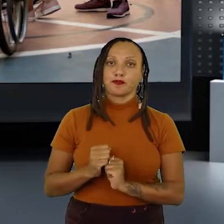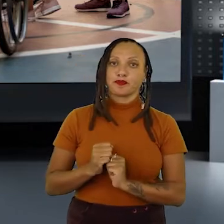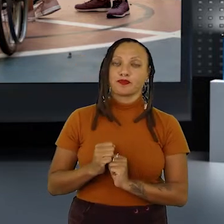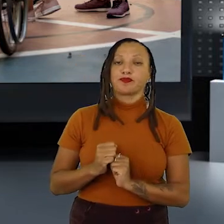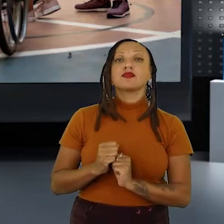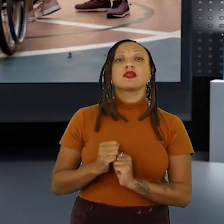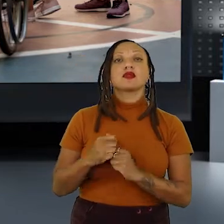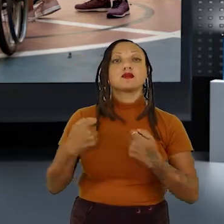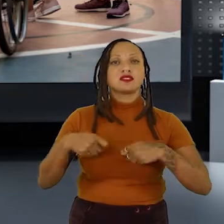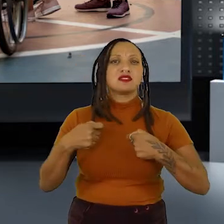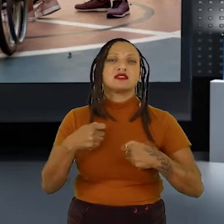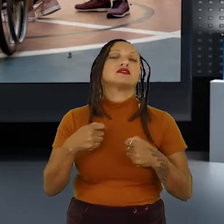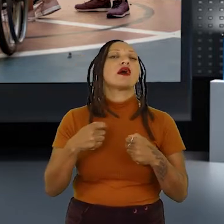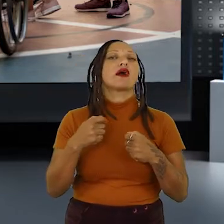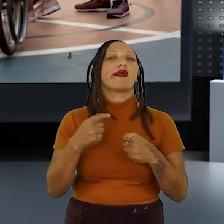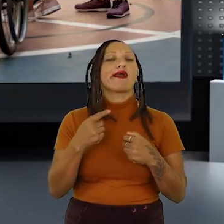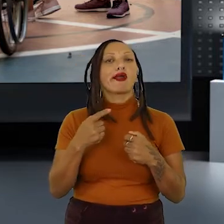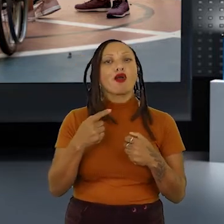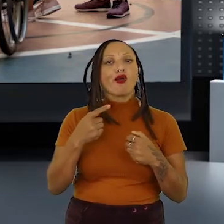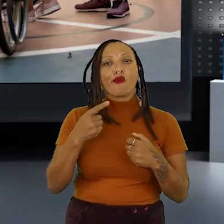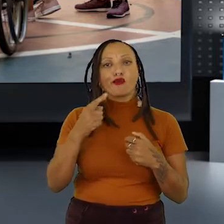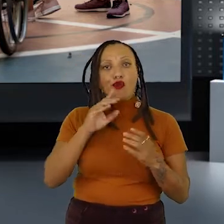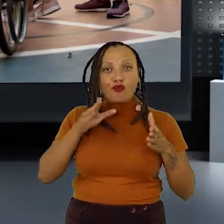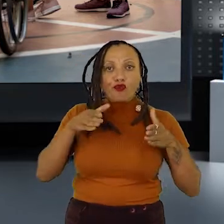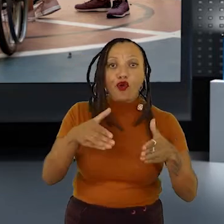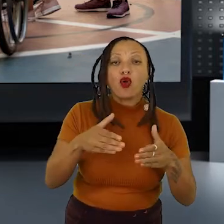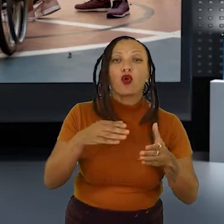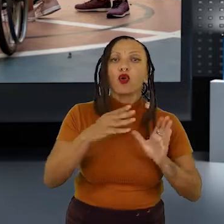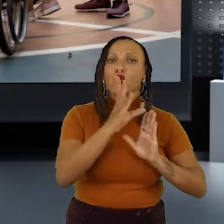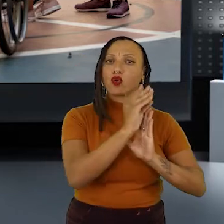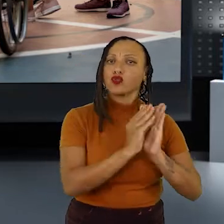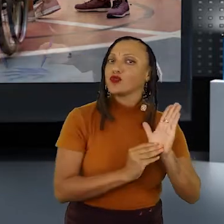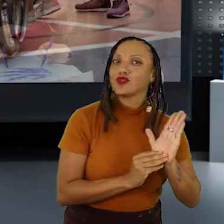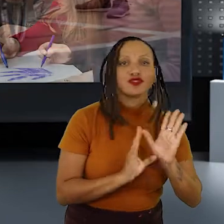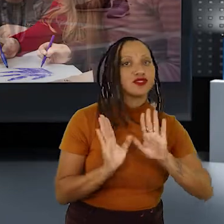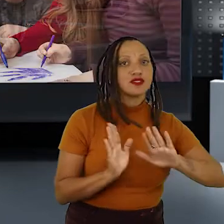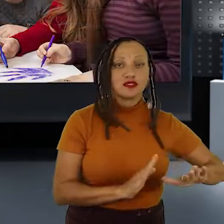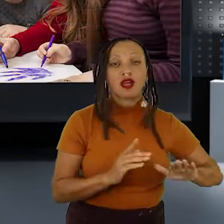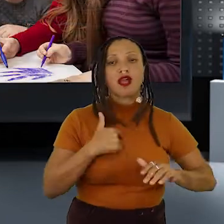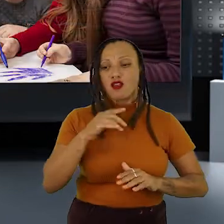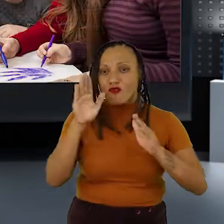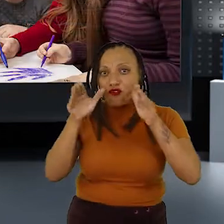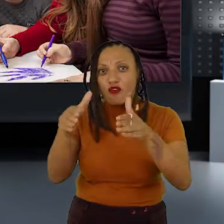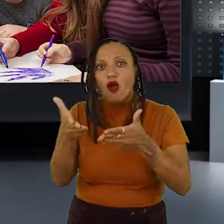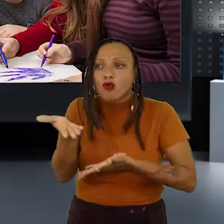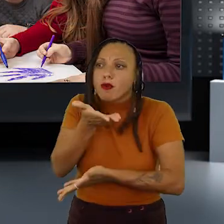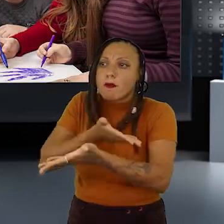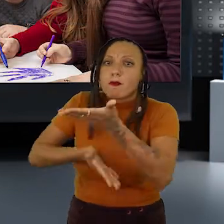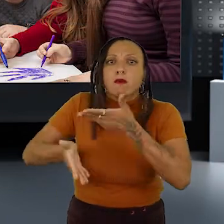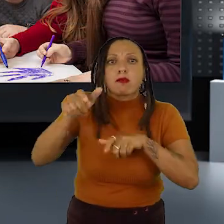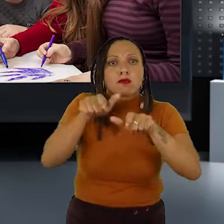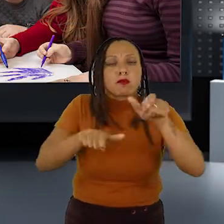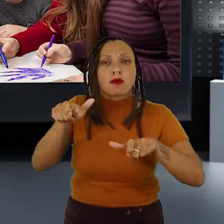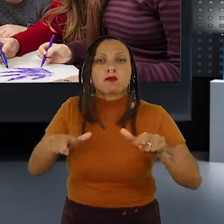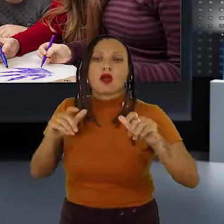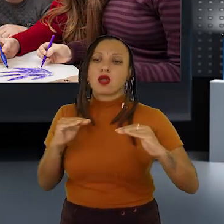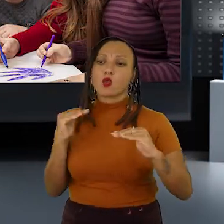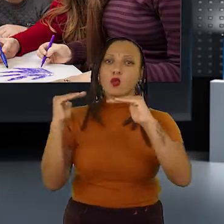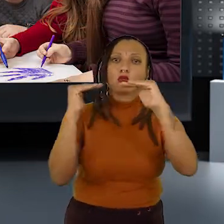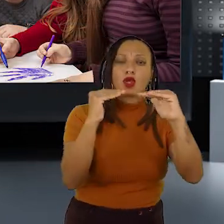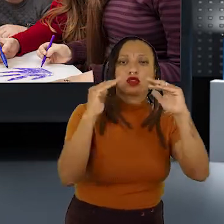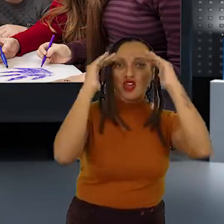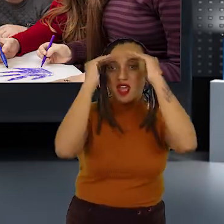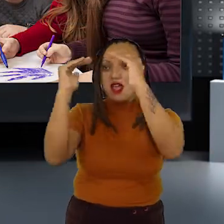enfoque conteudista e buscar uma educação focada na valorização da convivência, na diversidade com equidade, no respeito, na